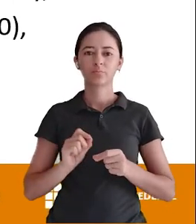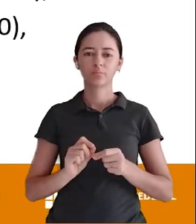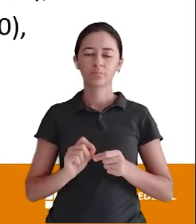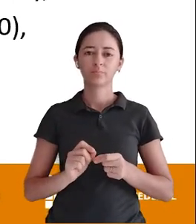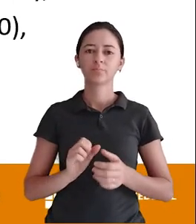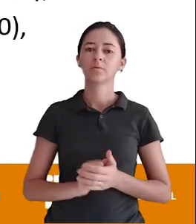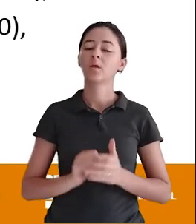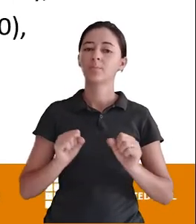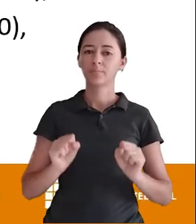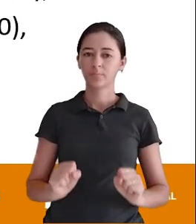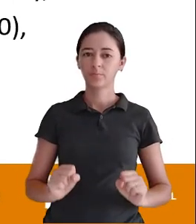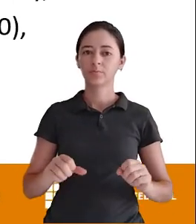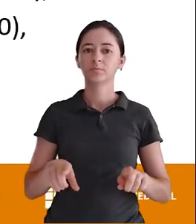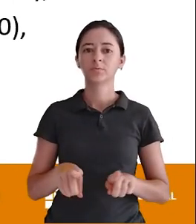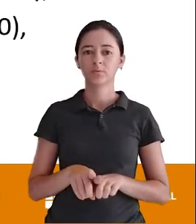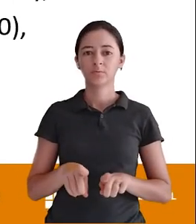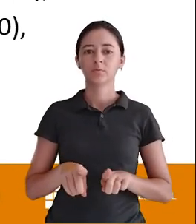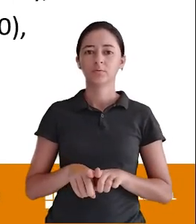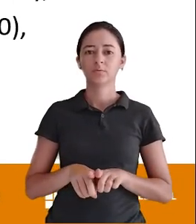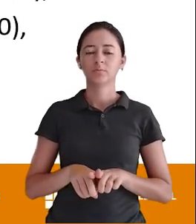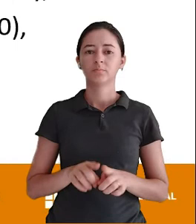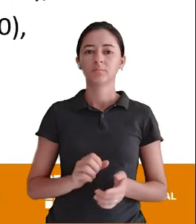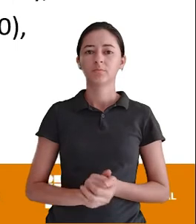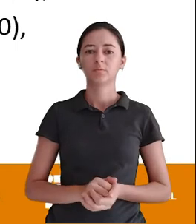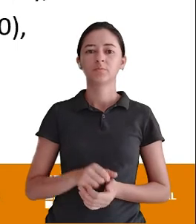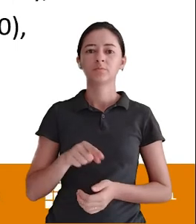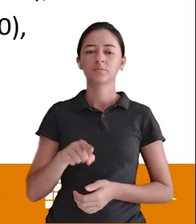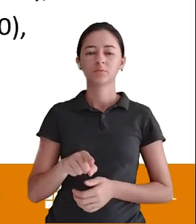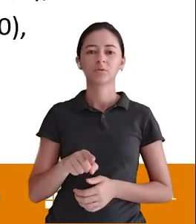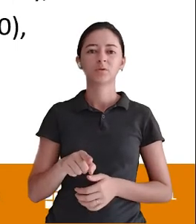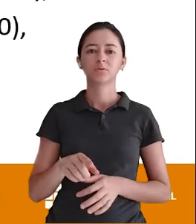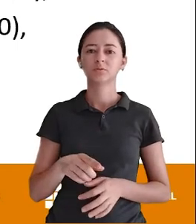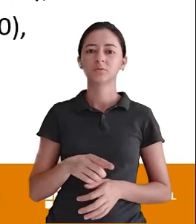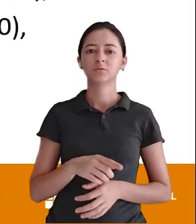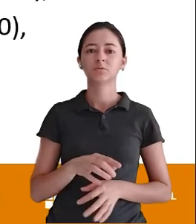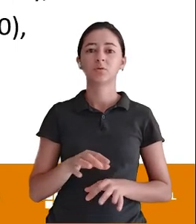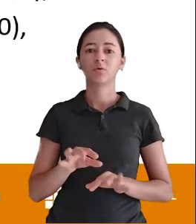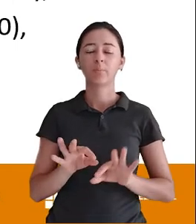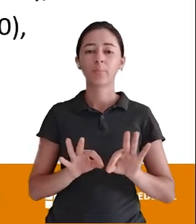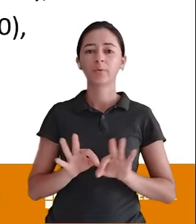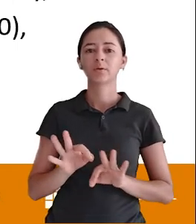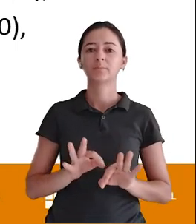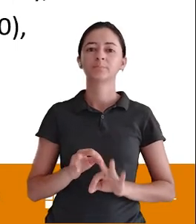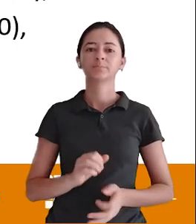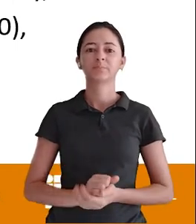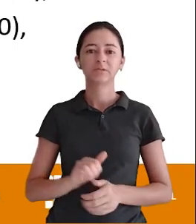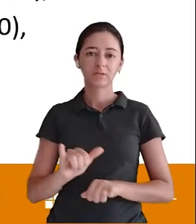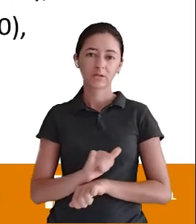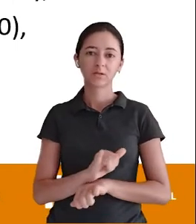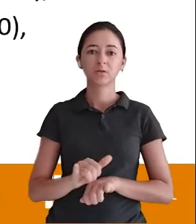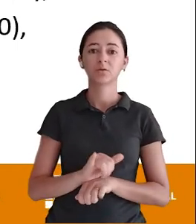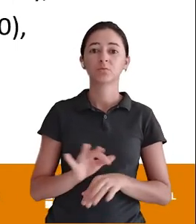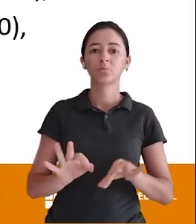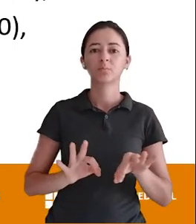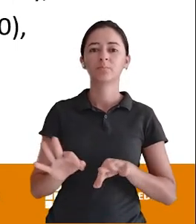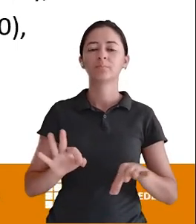comum Mas é possível É o que você é possível Tá bom? Então assim Existem essas duas